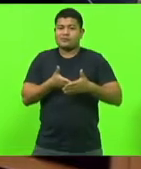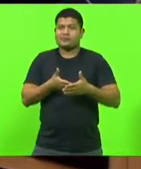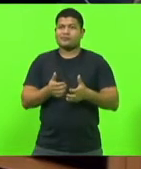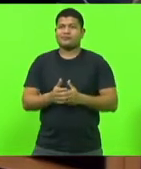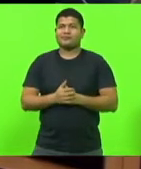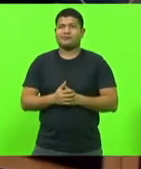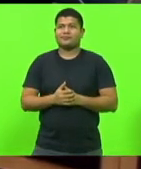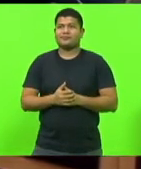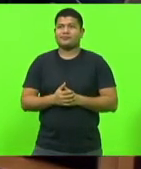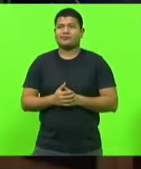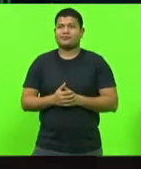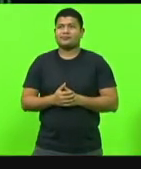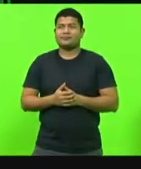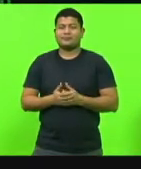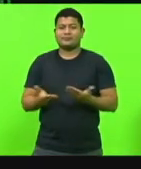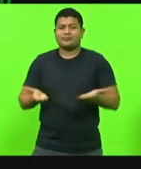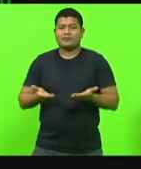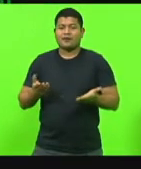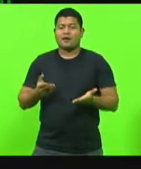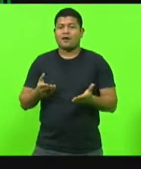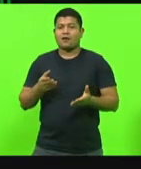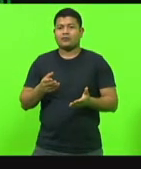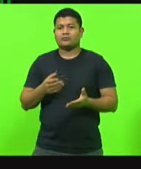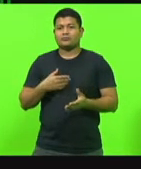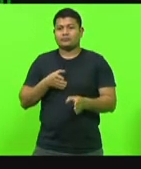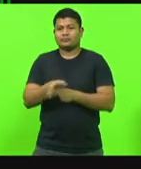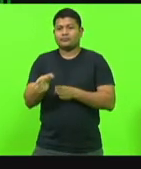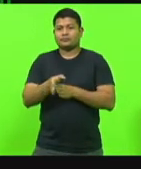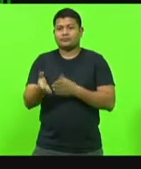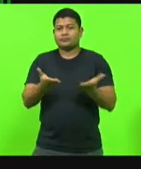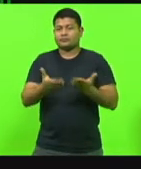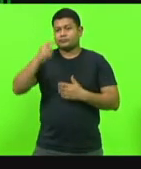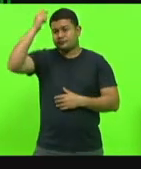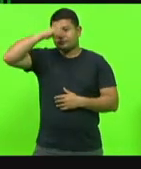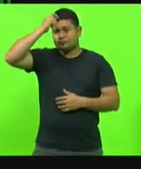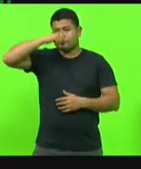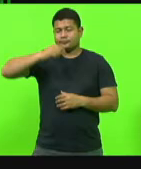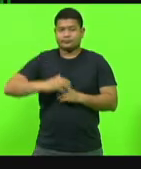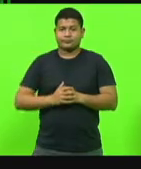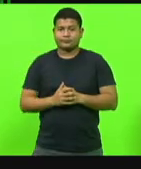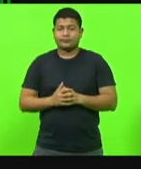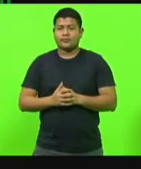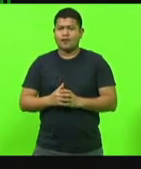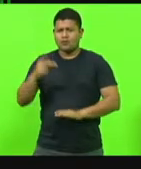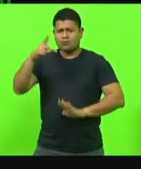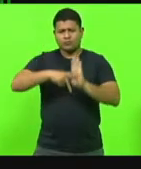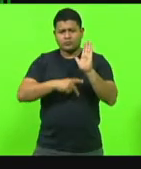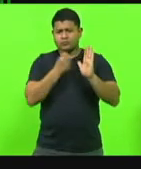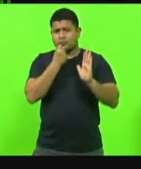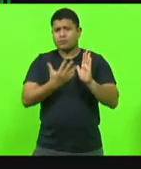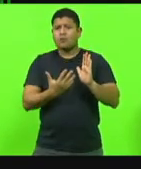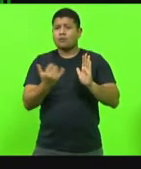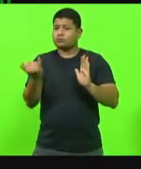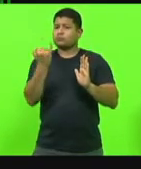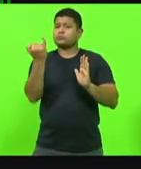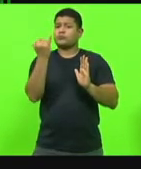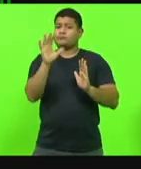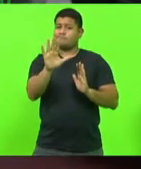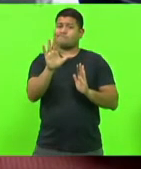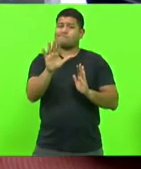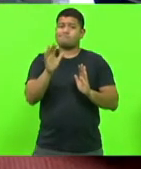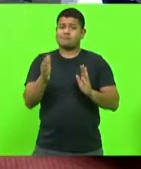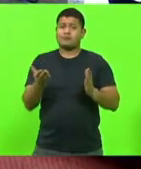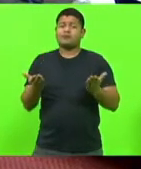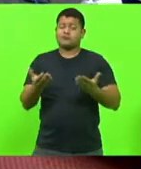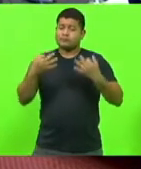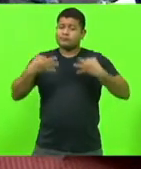Encaminhamento do deputado Maurício Scudilar. O projeto é muito bom, é importante, mas está